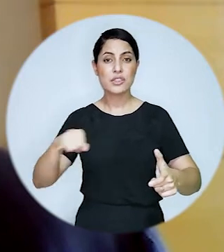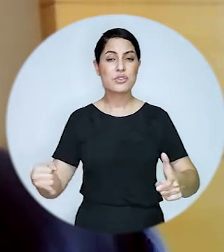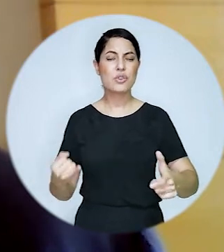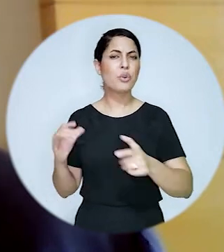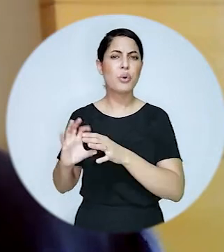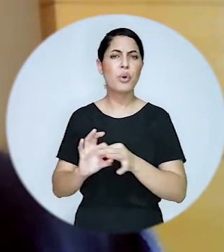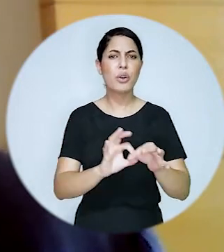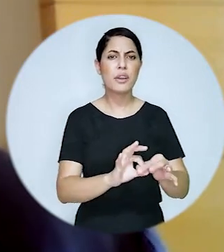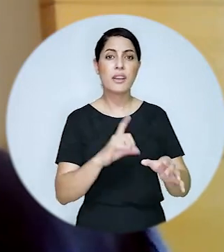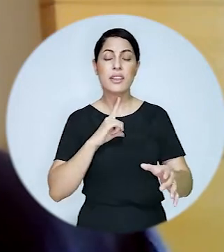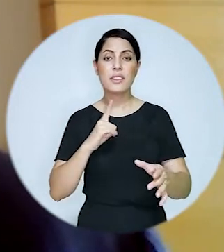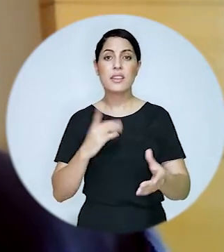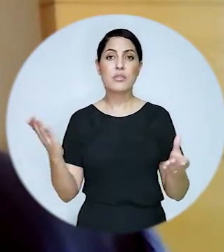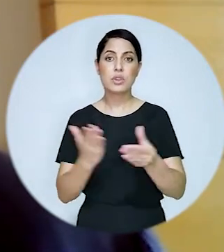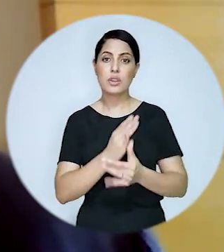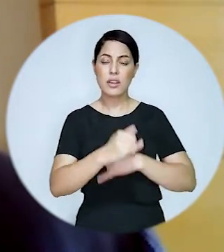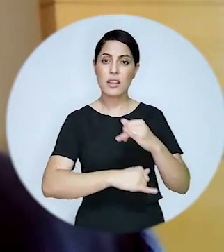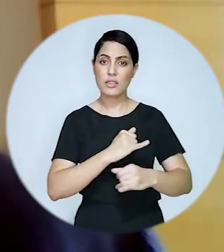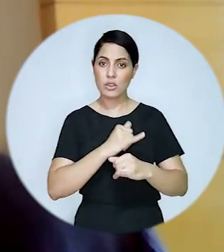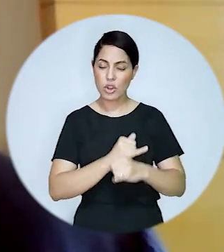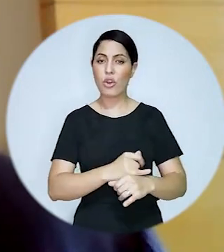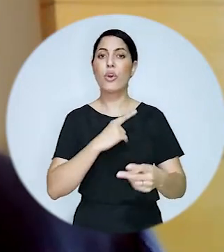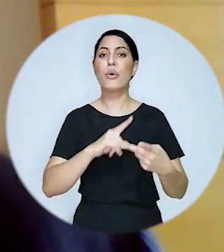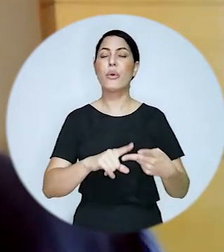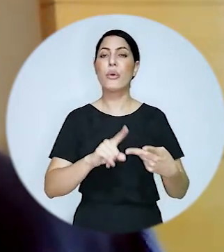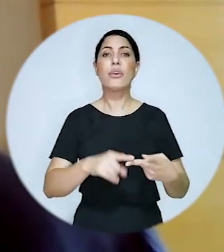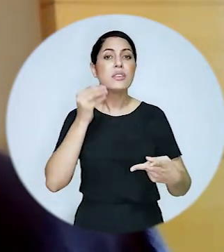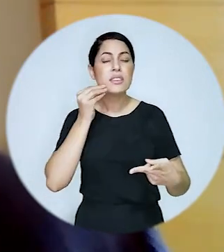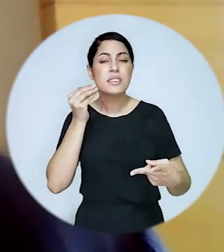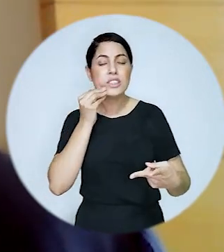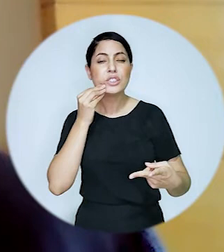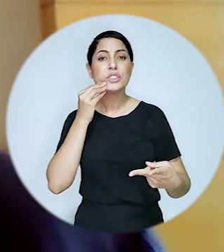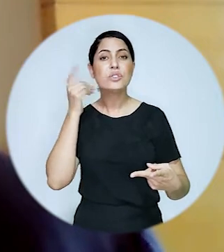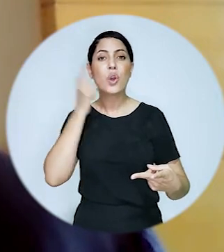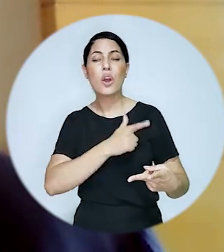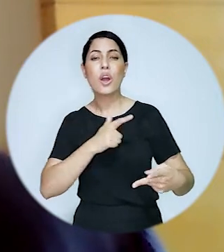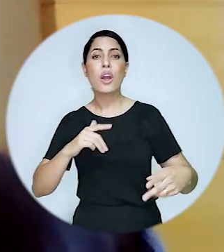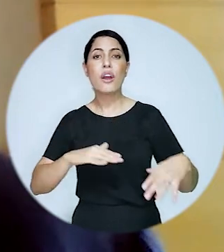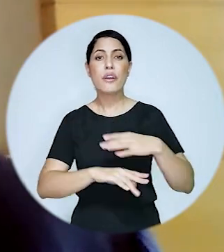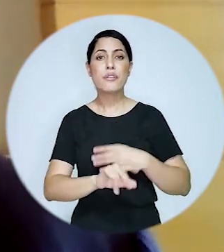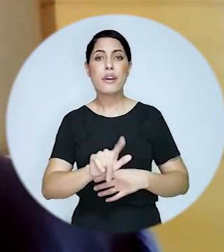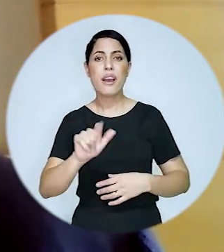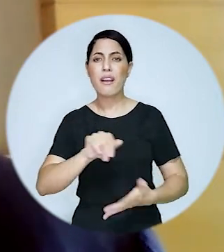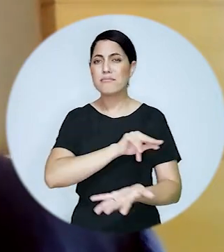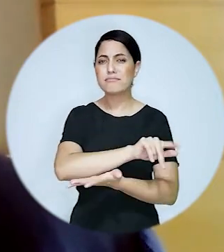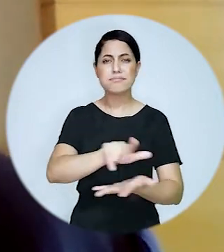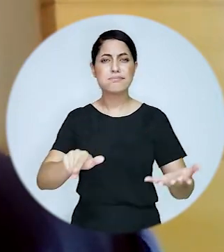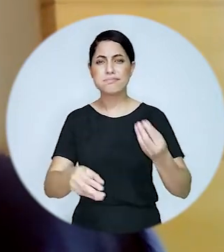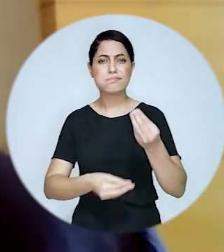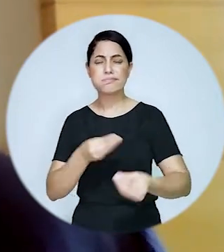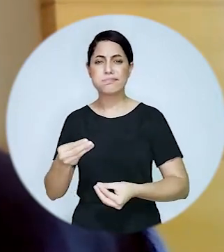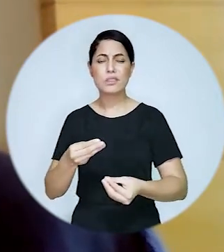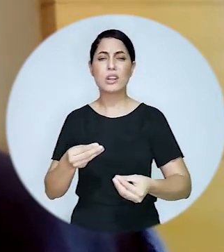no Conselho Nacional de Justiça por exemplo no que diz respeito ao peticionamento eletrônico no que diz respeito a tentativa de se conseguir